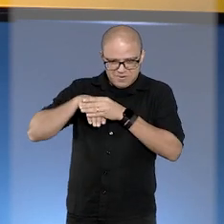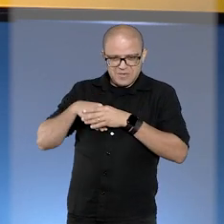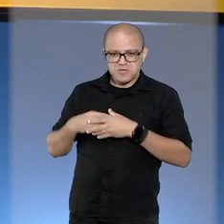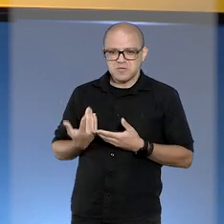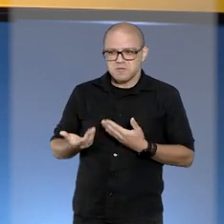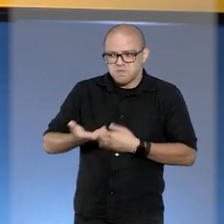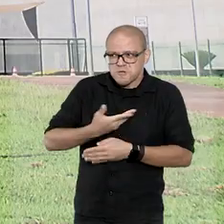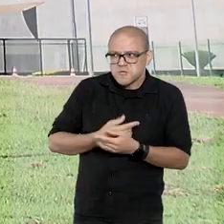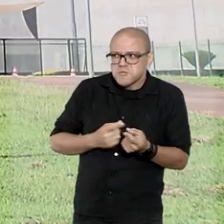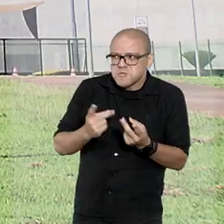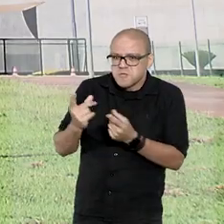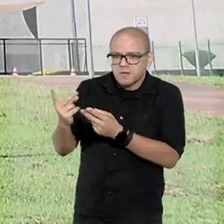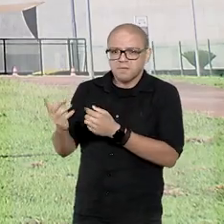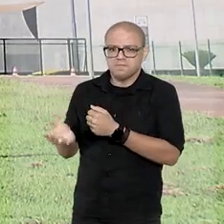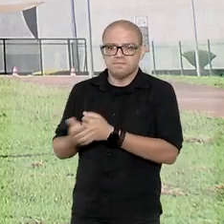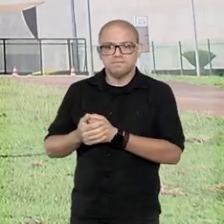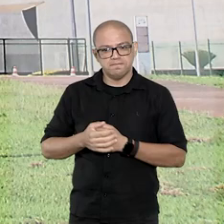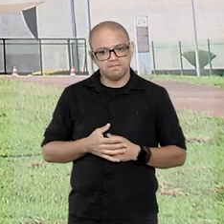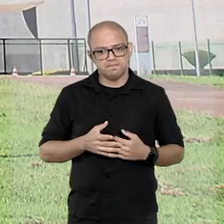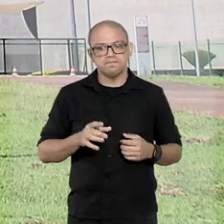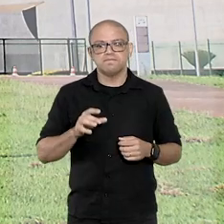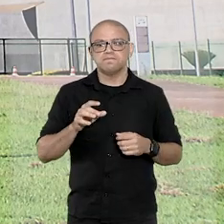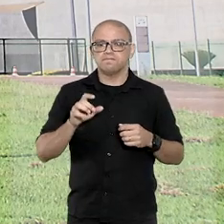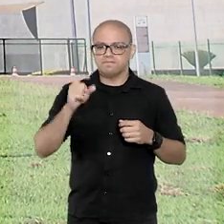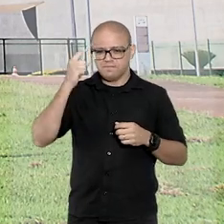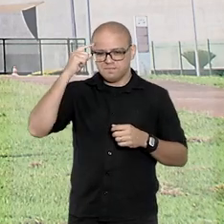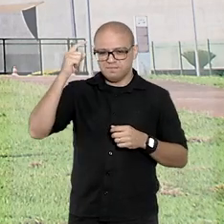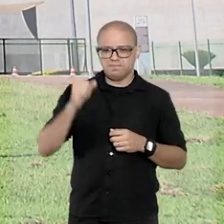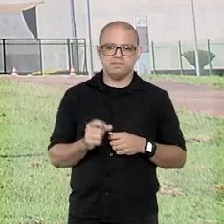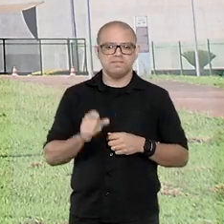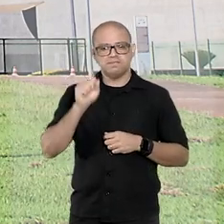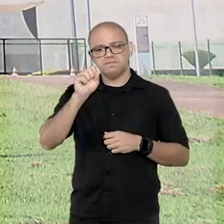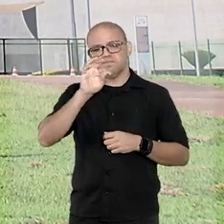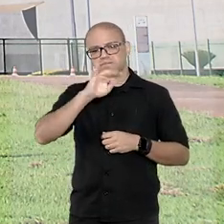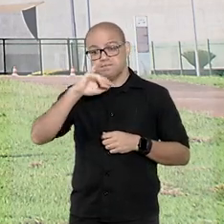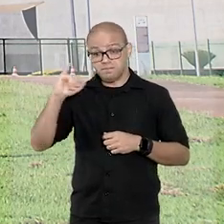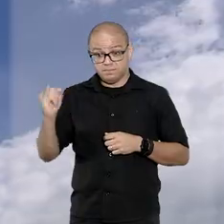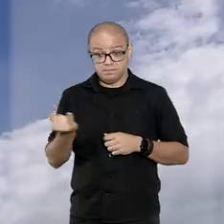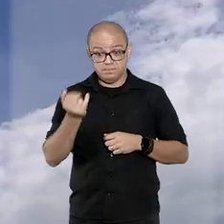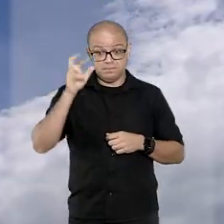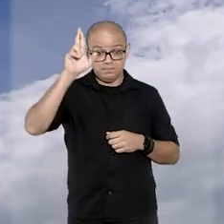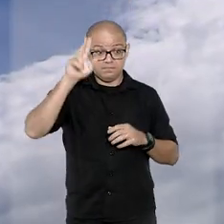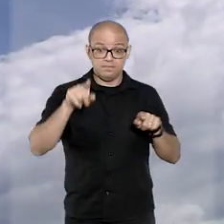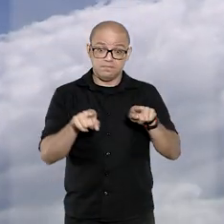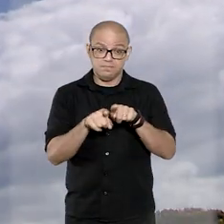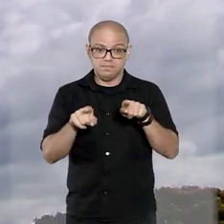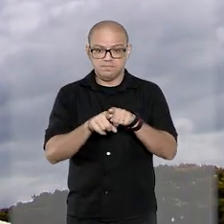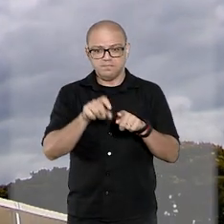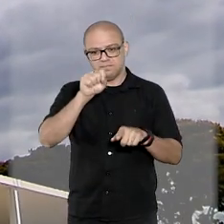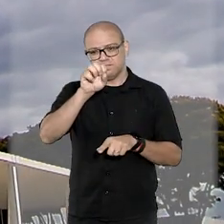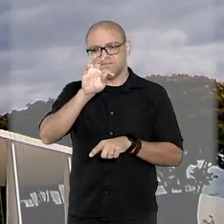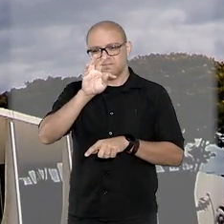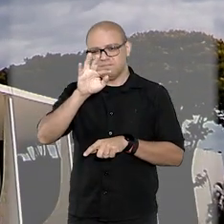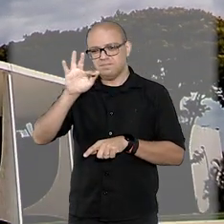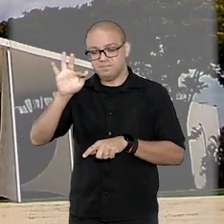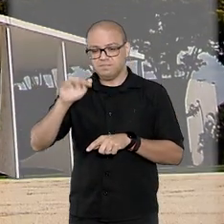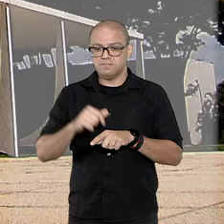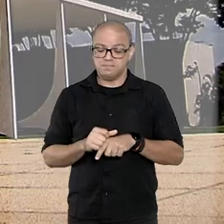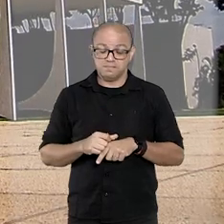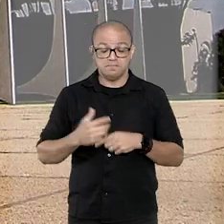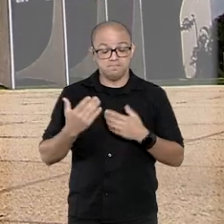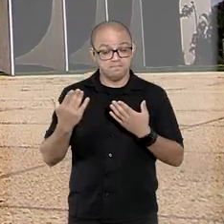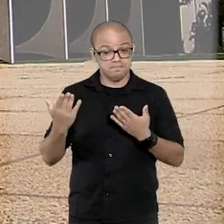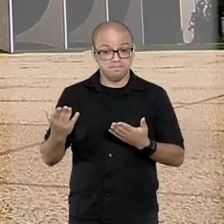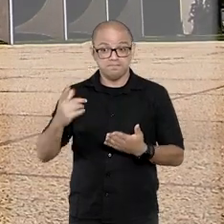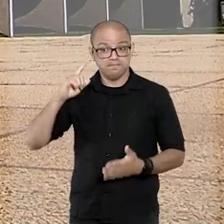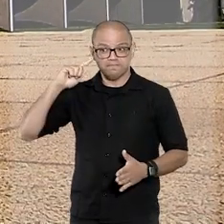Schietti Cruz. Com base em jurisprudência pacífica do STJ e também do Supremo Tribunal Federal, segundo a qual